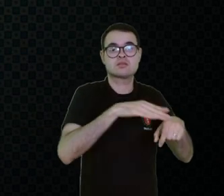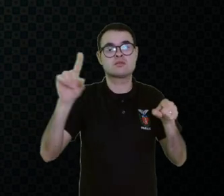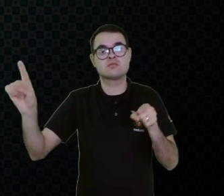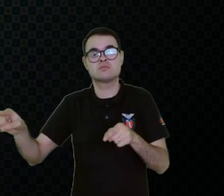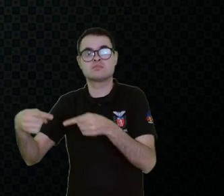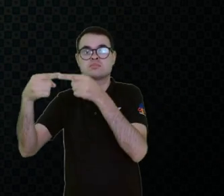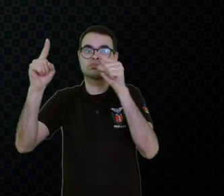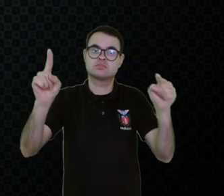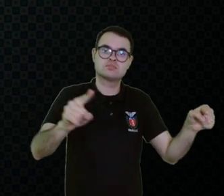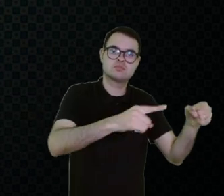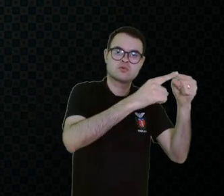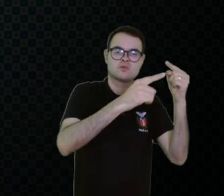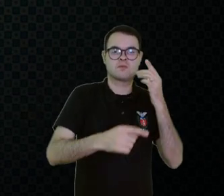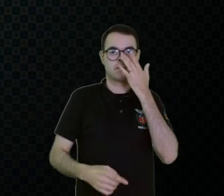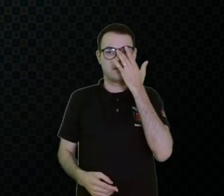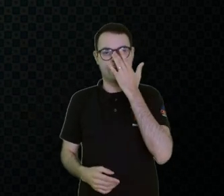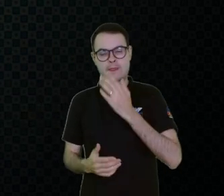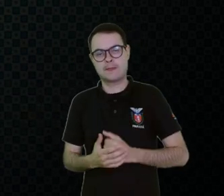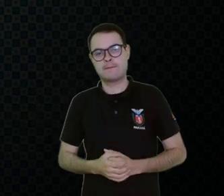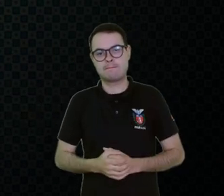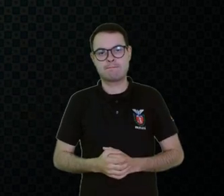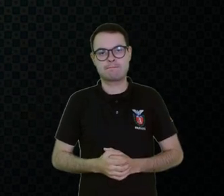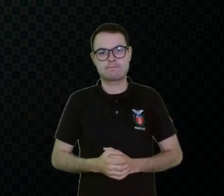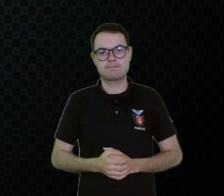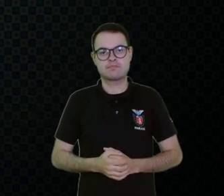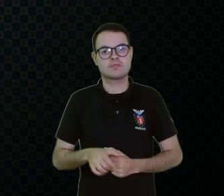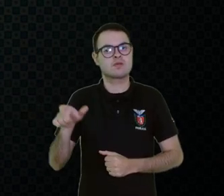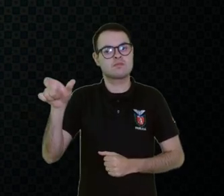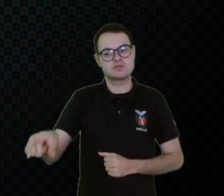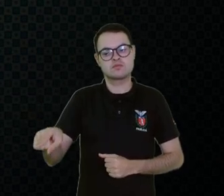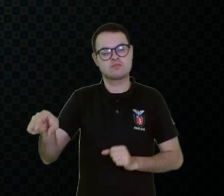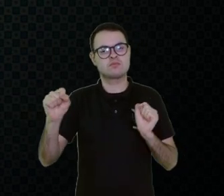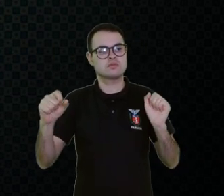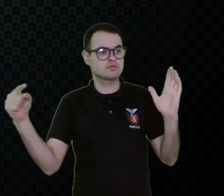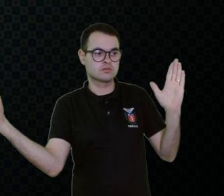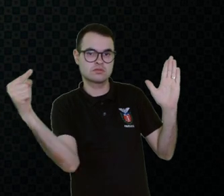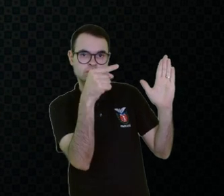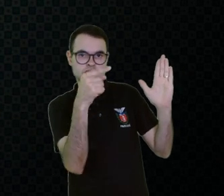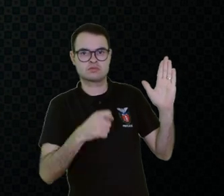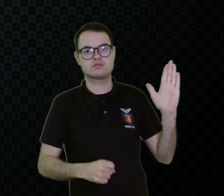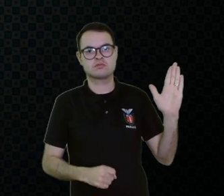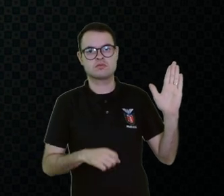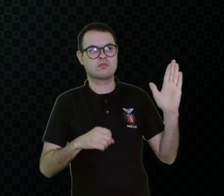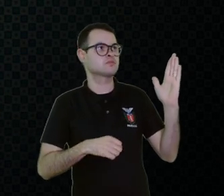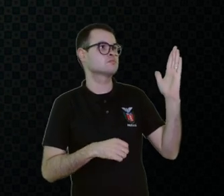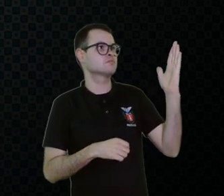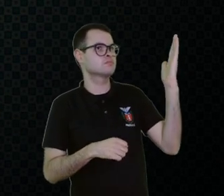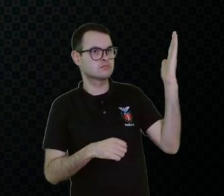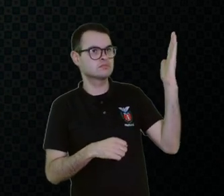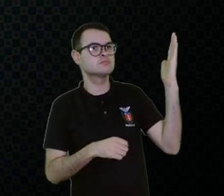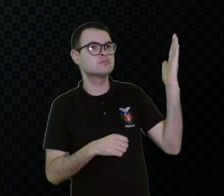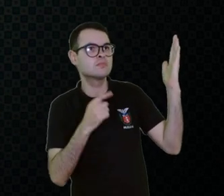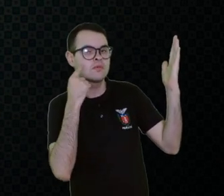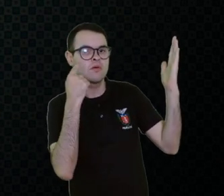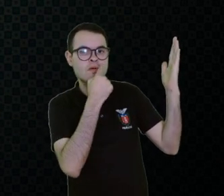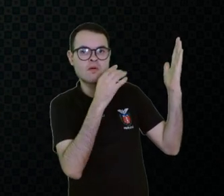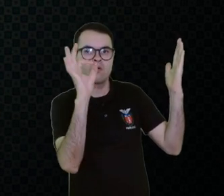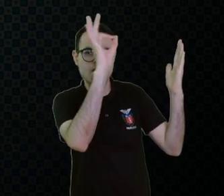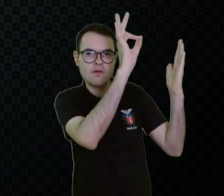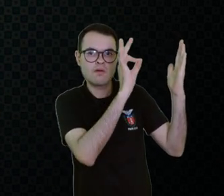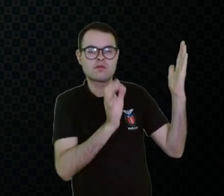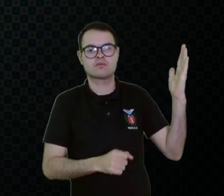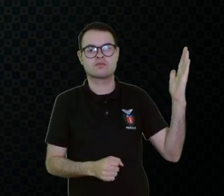Então, a pessoa, ela pode apontar, ela pode olhar, a gente pode fazer por varredura,